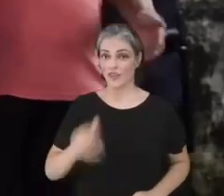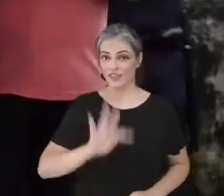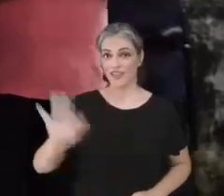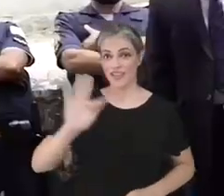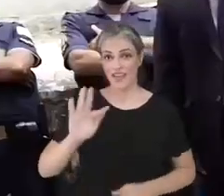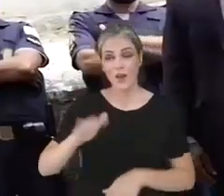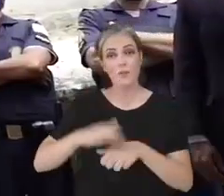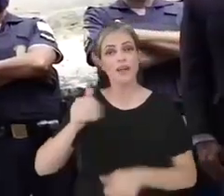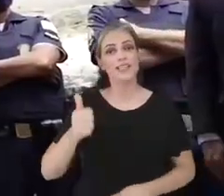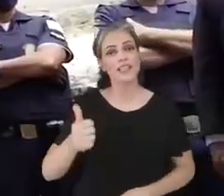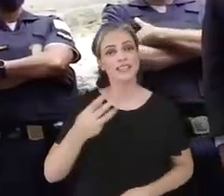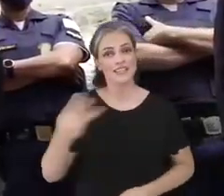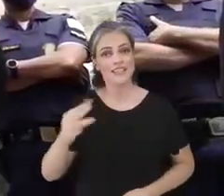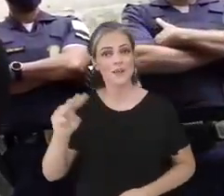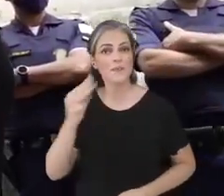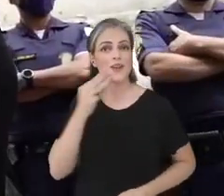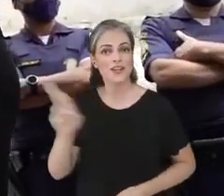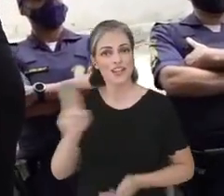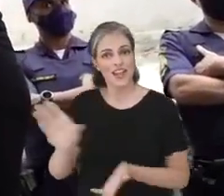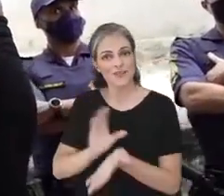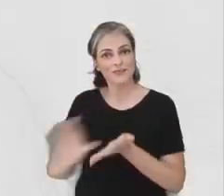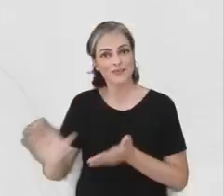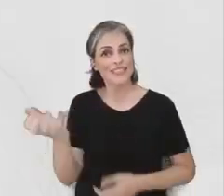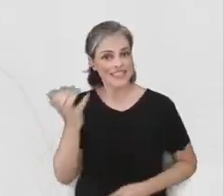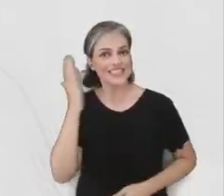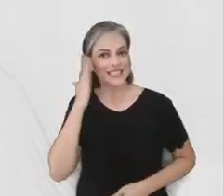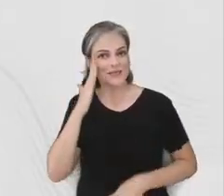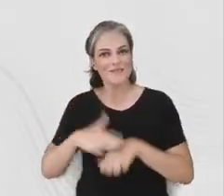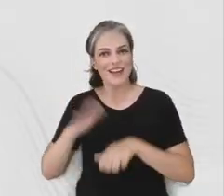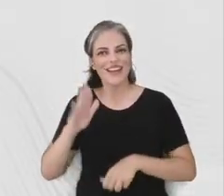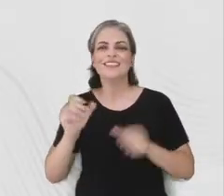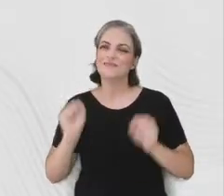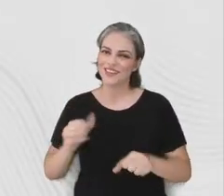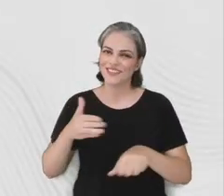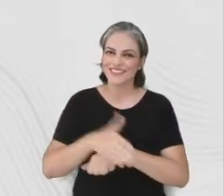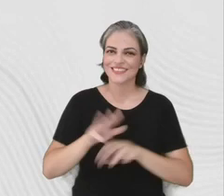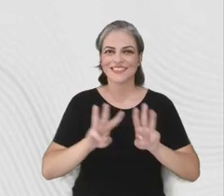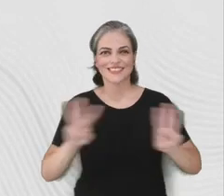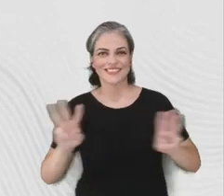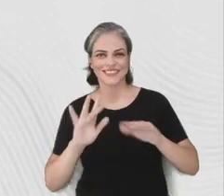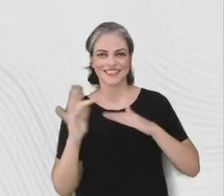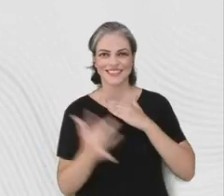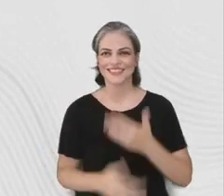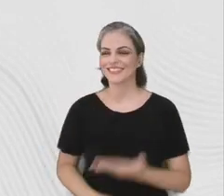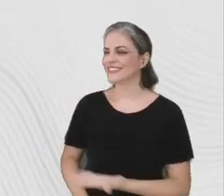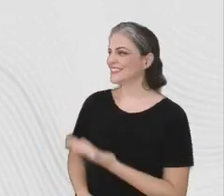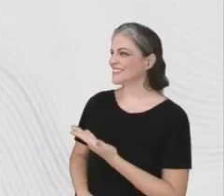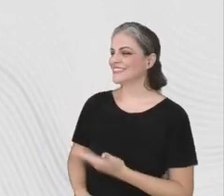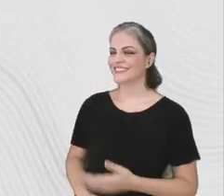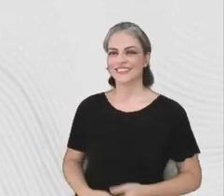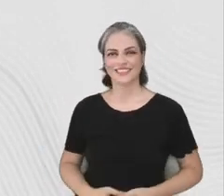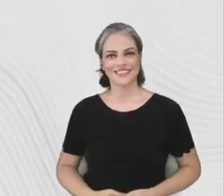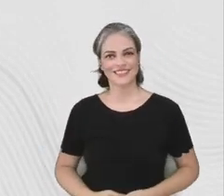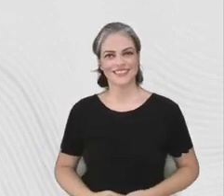federal superior a 133 milhões de reais. Quer saber mais? Acesse o site e as redes sociais do MDR.